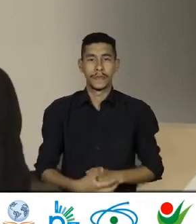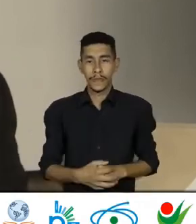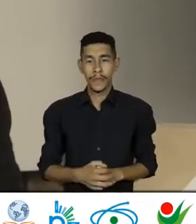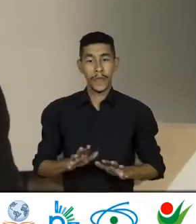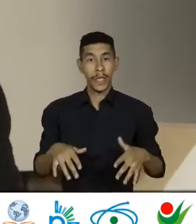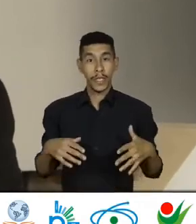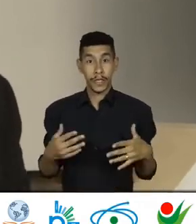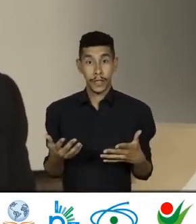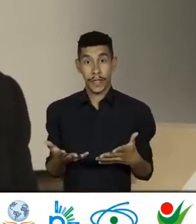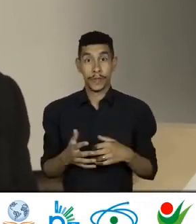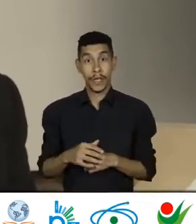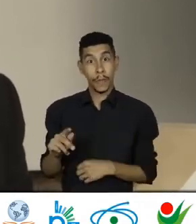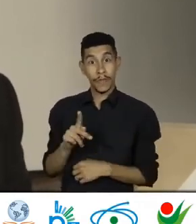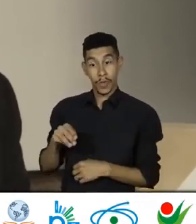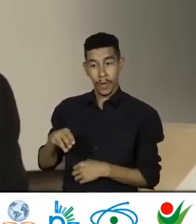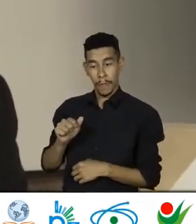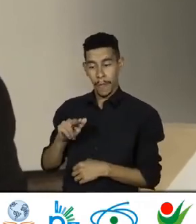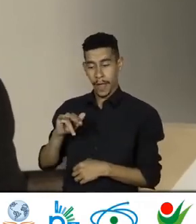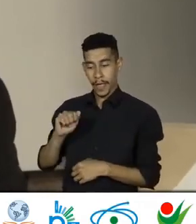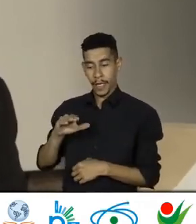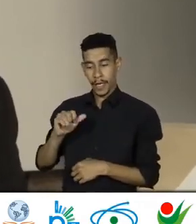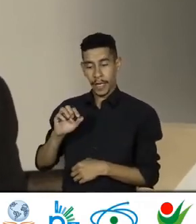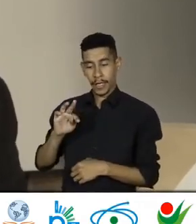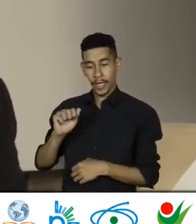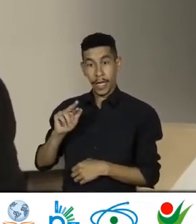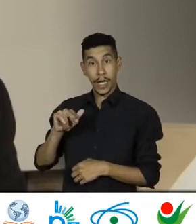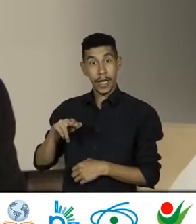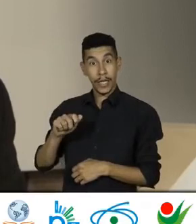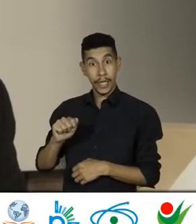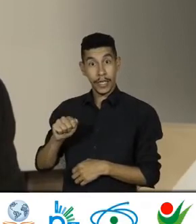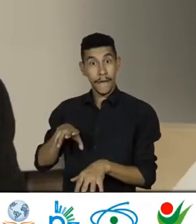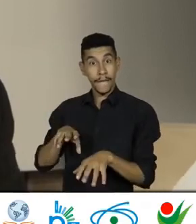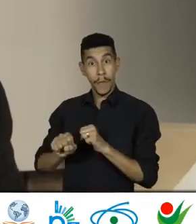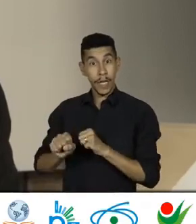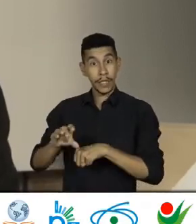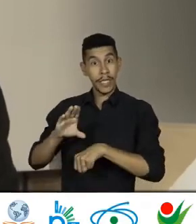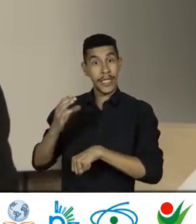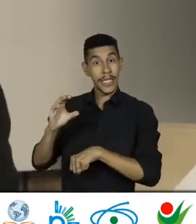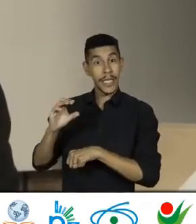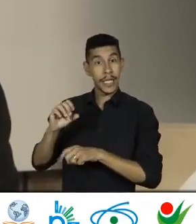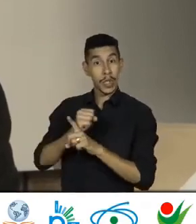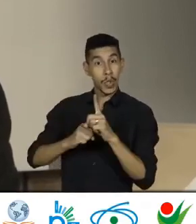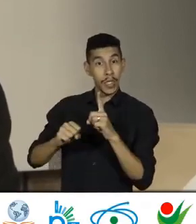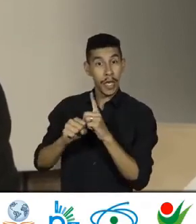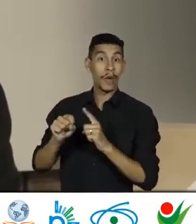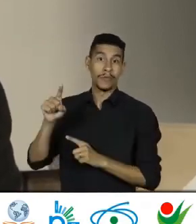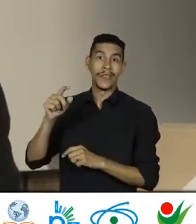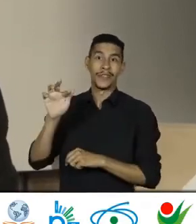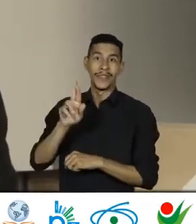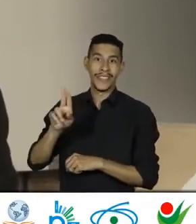A professora Maria Catarina Possui graduação Em curso De ciências sociais Pela Universidade Federal do Rio Grande do Sul